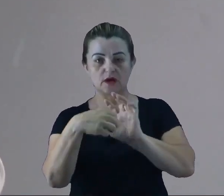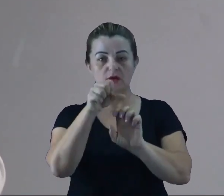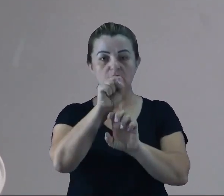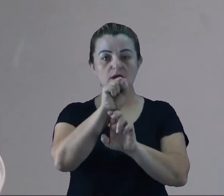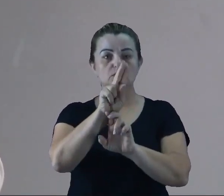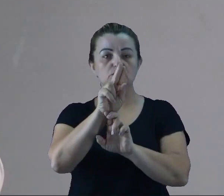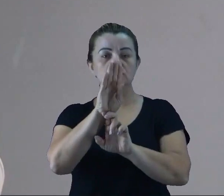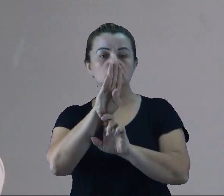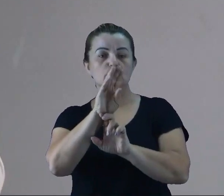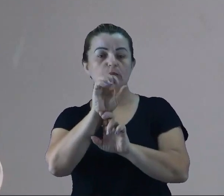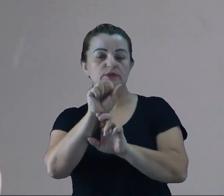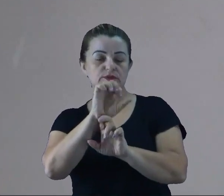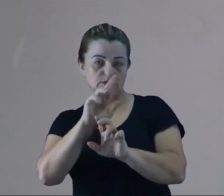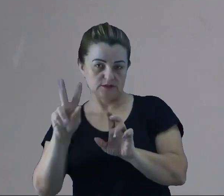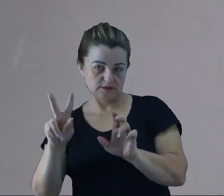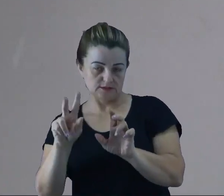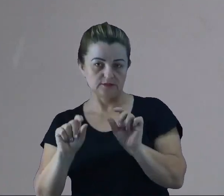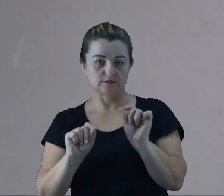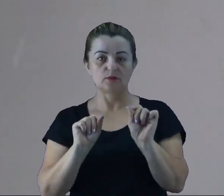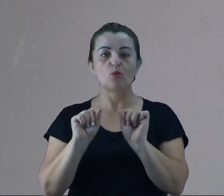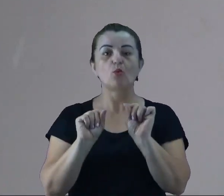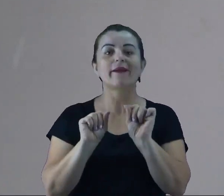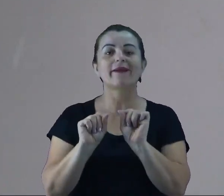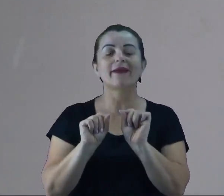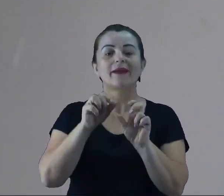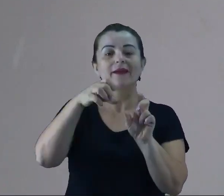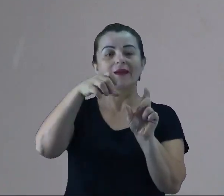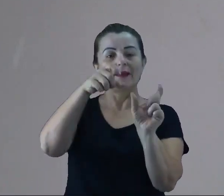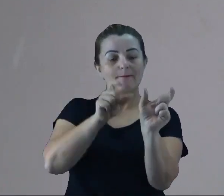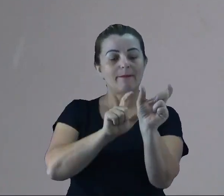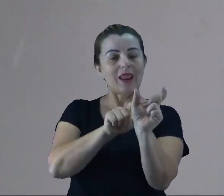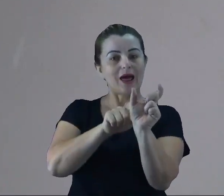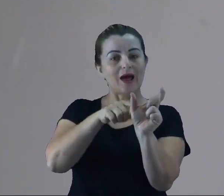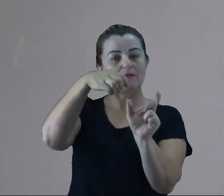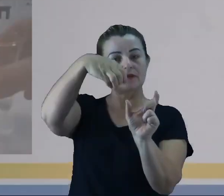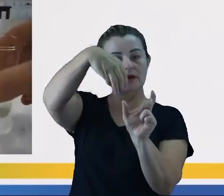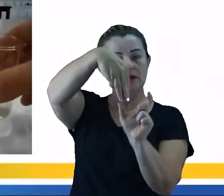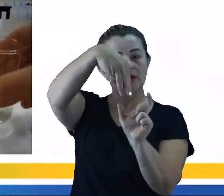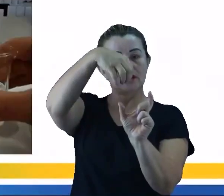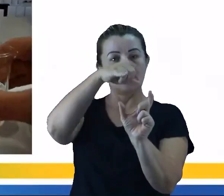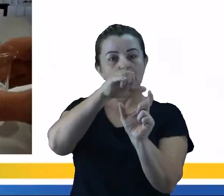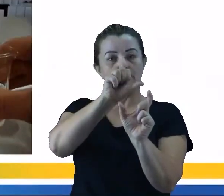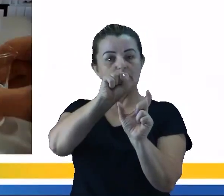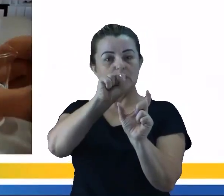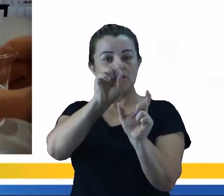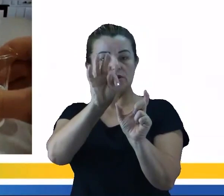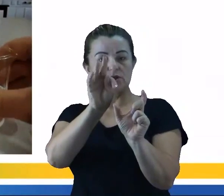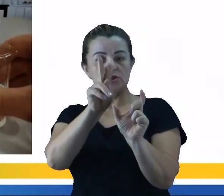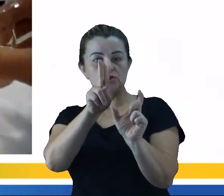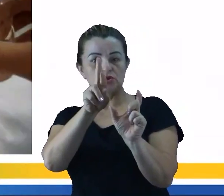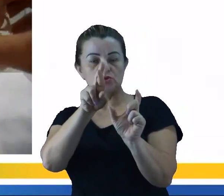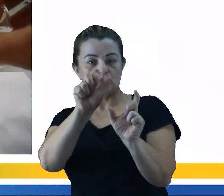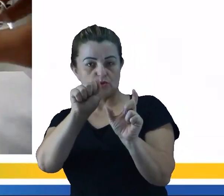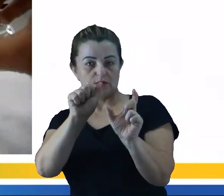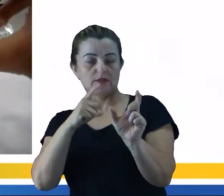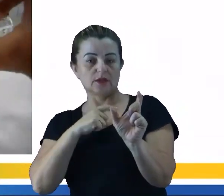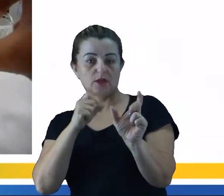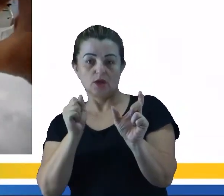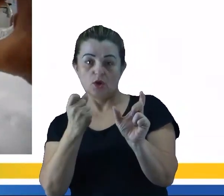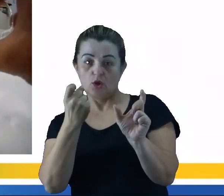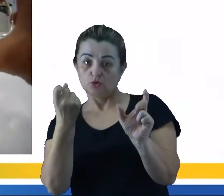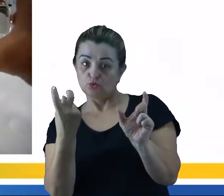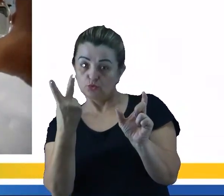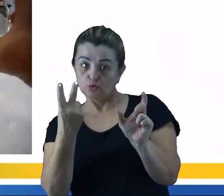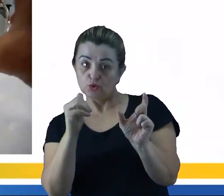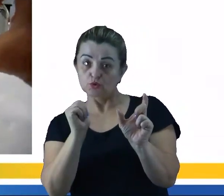Vamos ver qual que é a definição do que é uma mistura. A mistura é formada por duas ou mais substâncias que podem